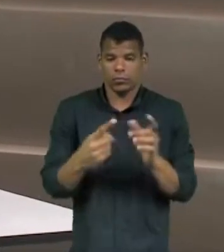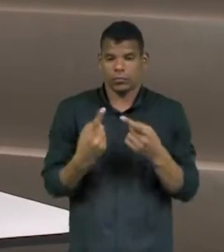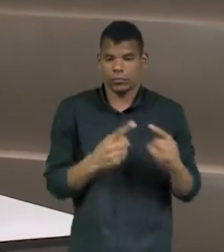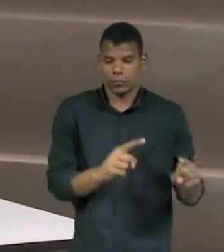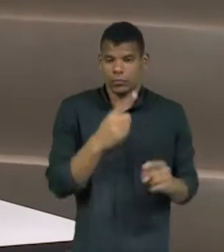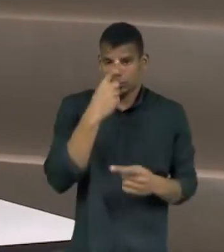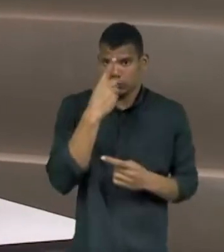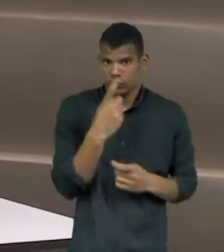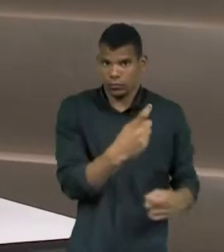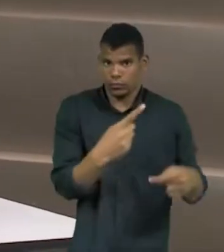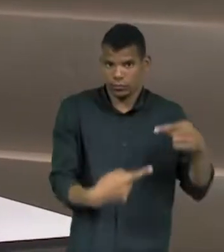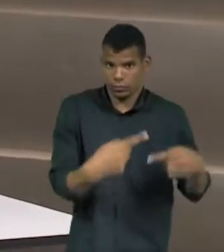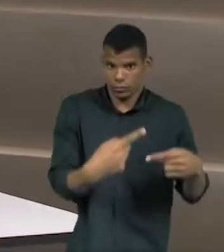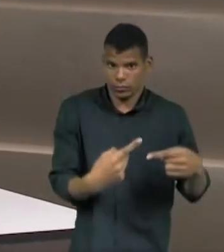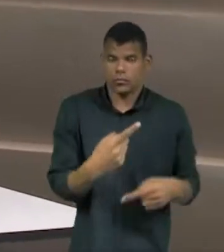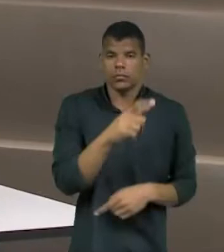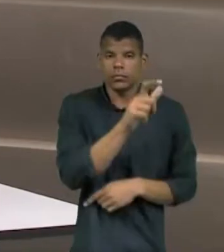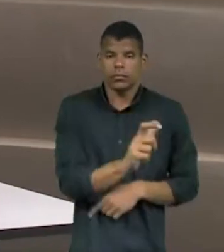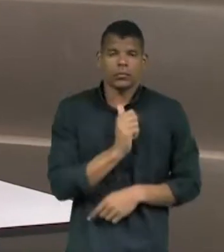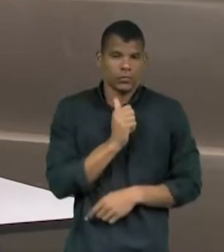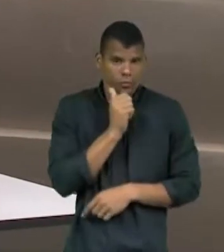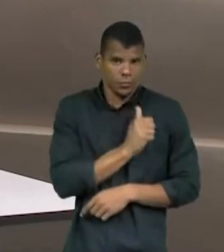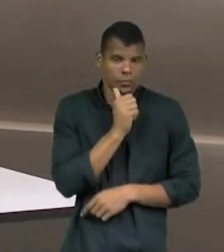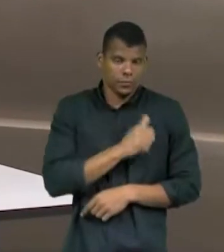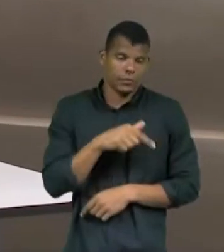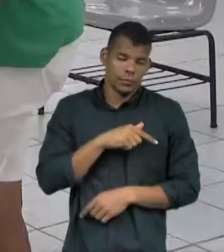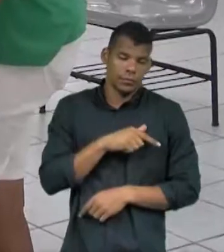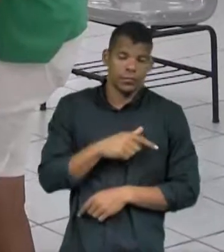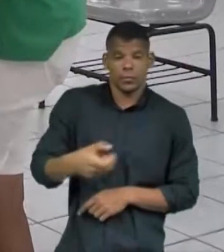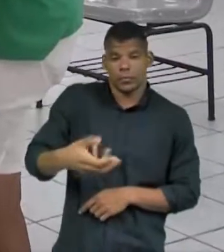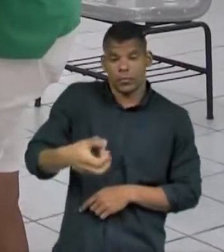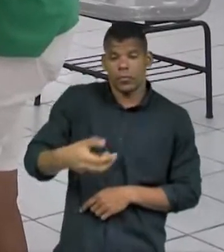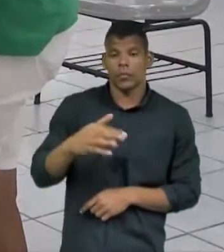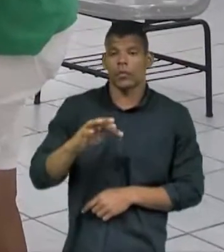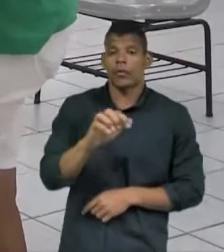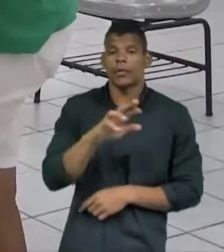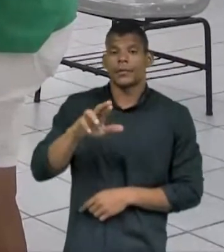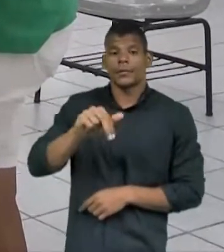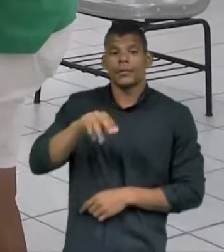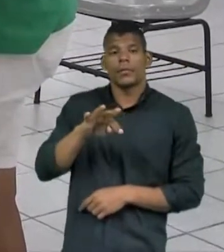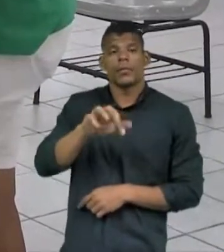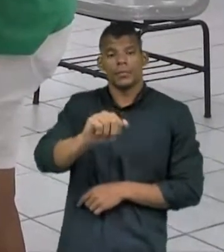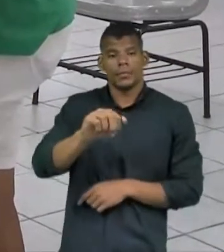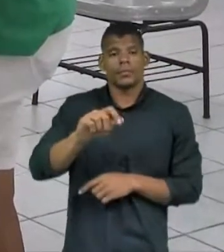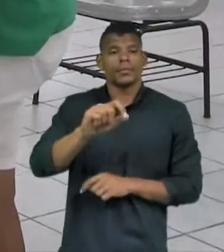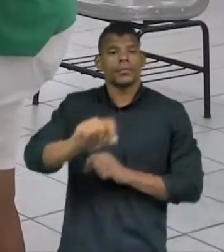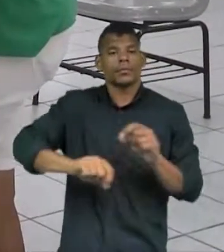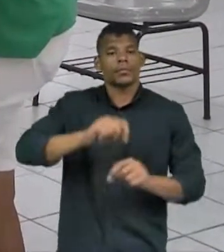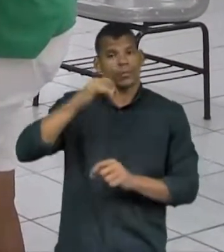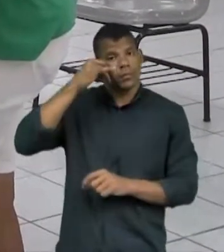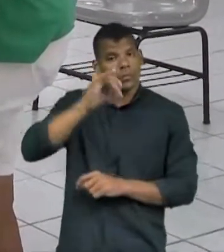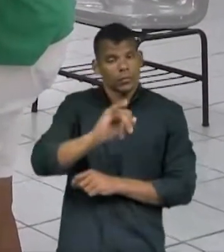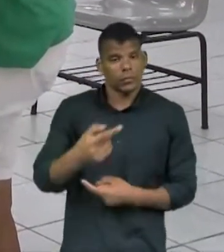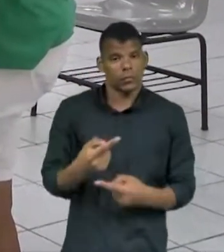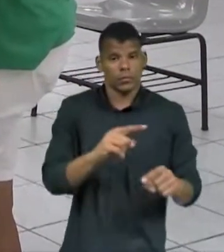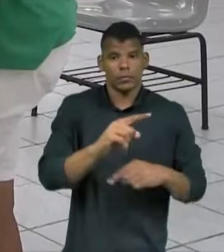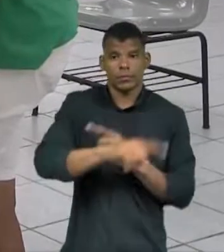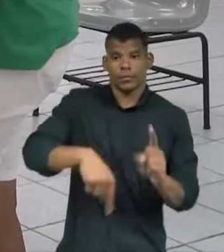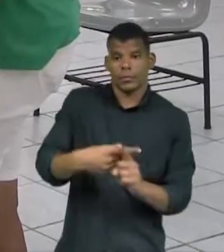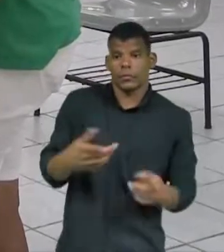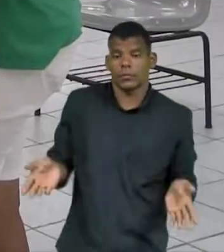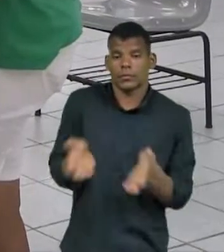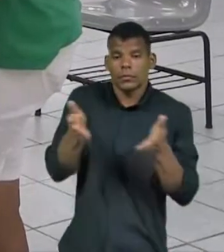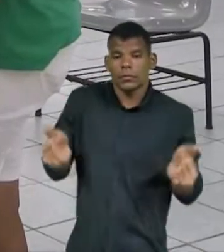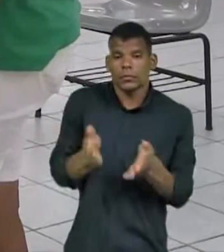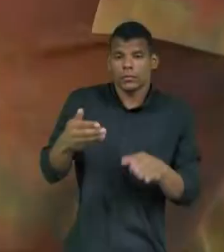Política contra a Mulher, que oferece novas ferramentas para coibir as agressões e estimular a participação de